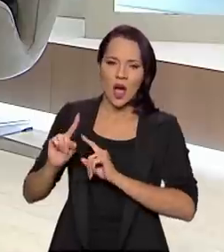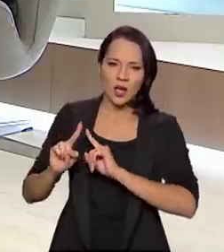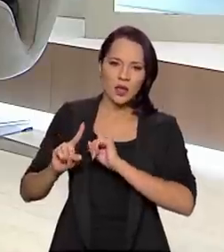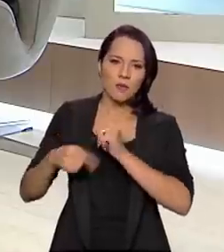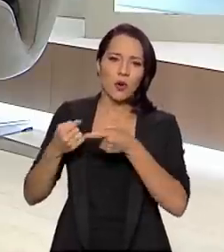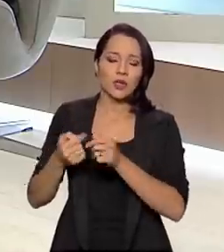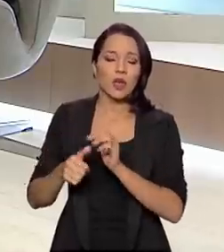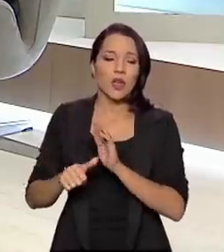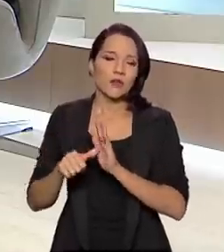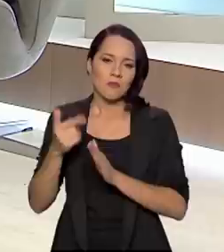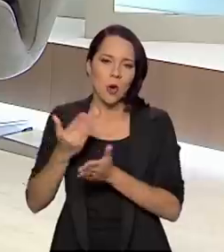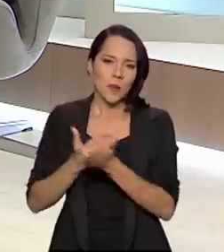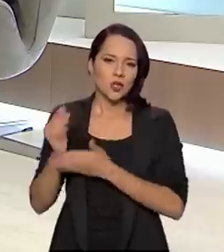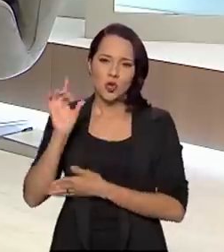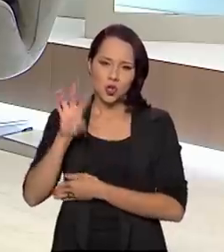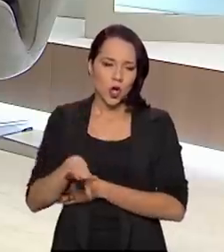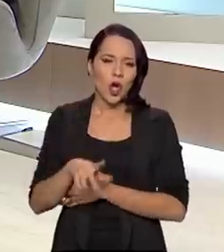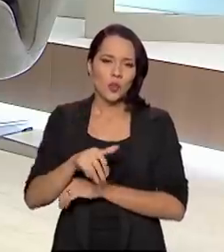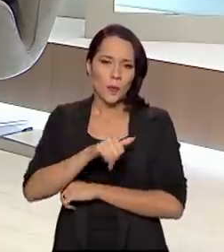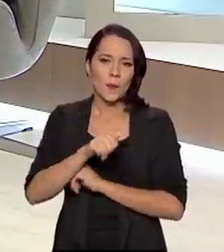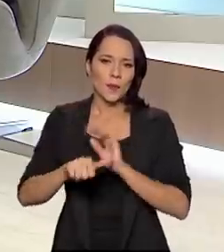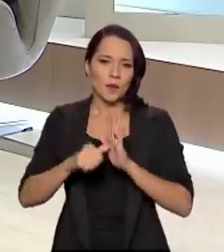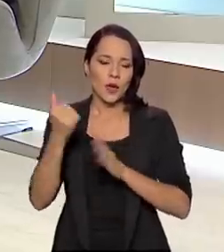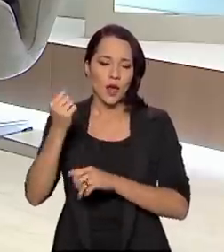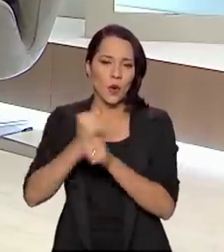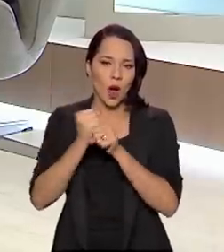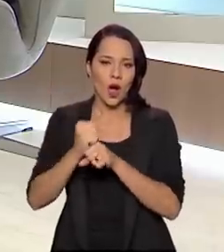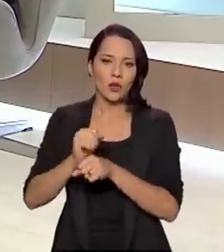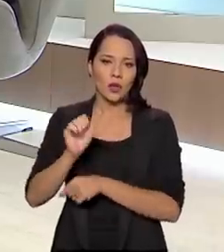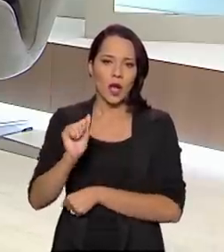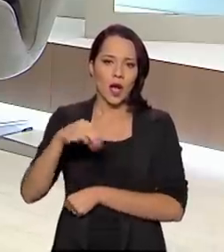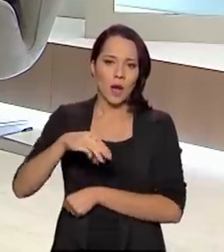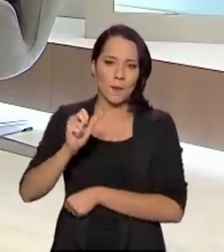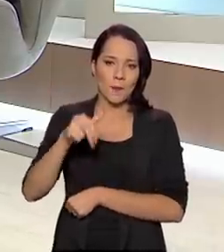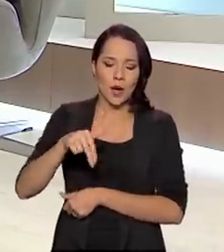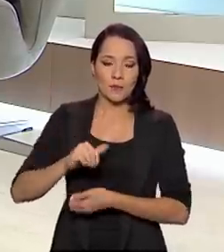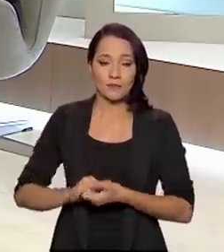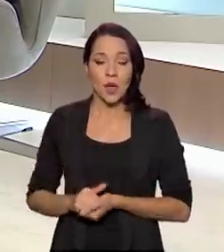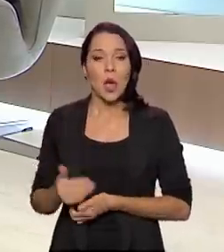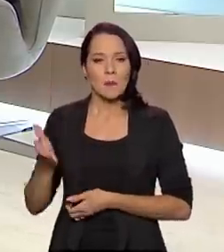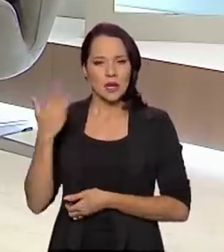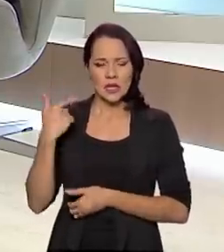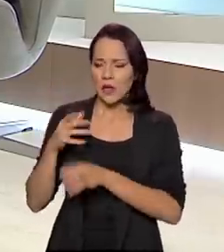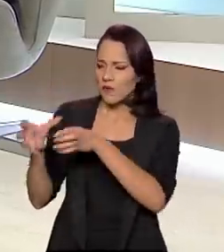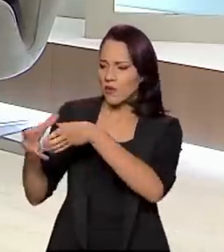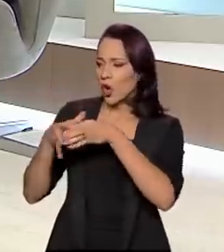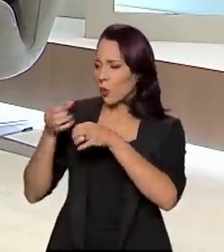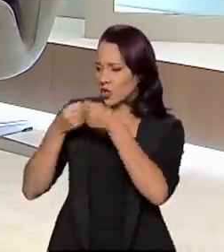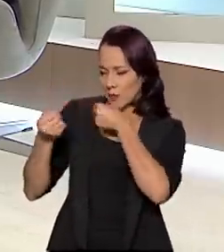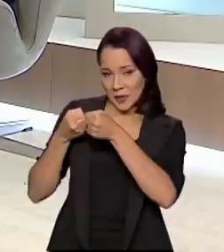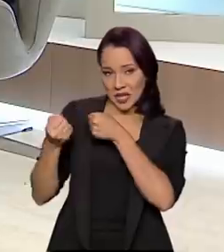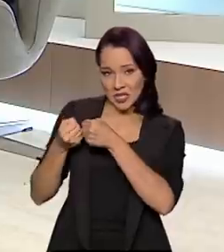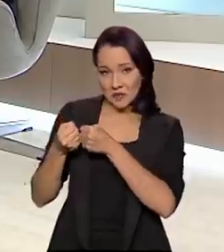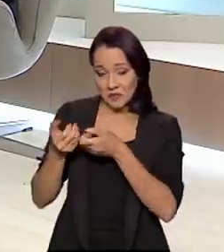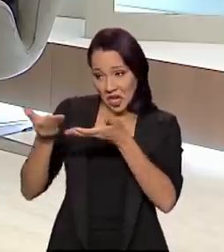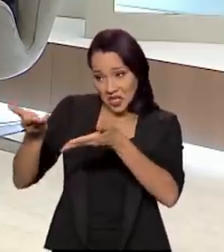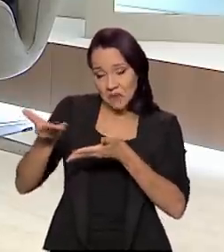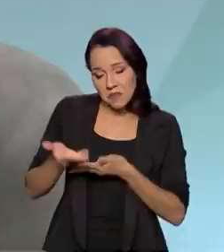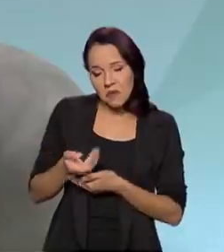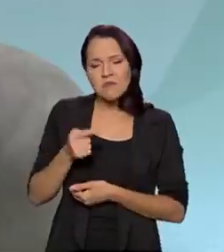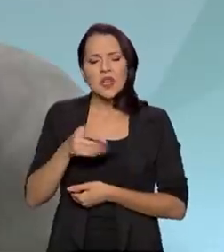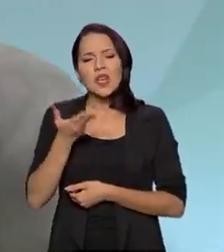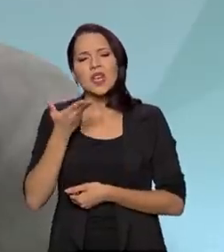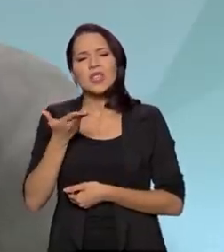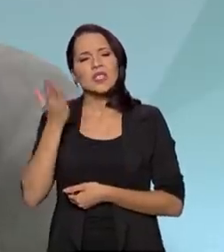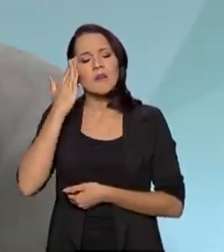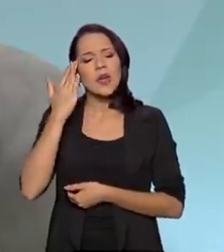com o primeiro ano da Academia Militar das Agulhas Negras. Eu uma vez recebi uma equipe de um órgão de imprensa, querendo saber como